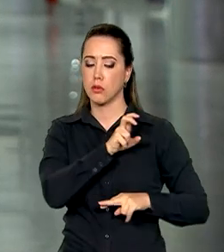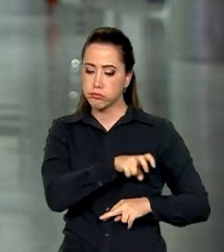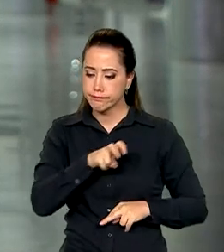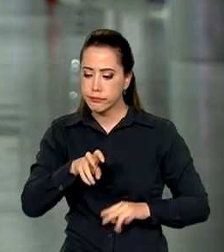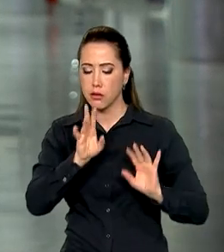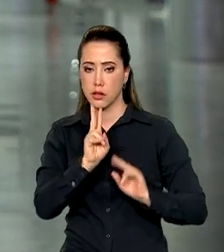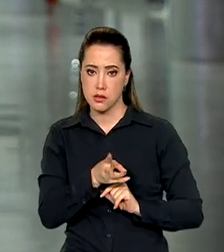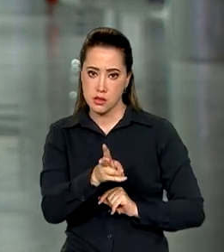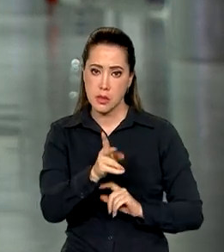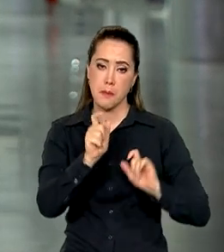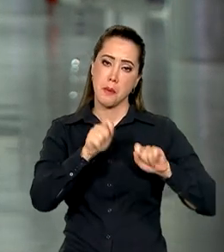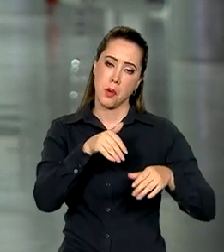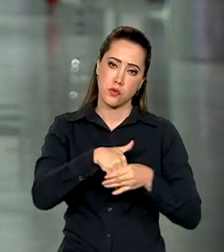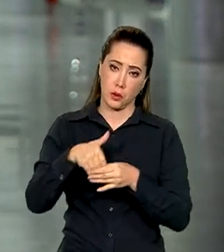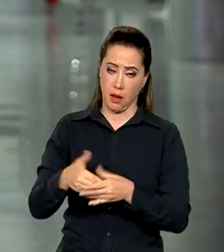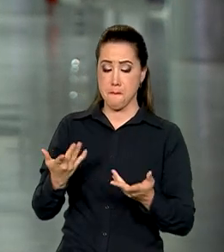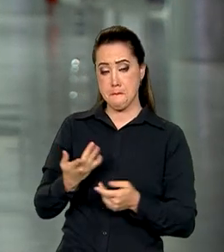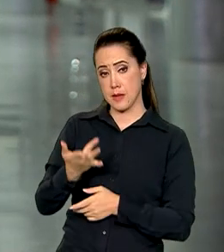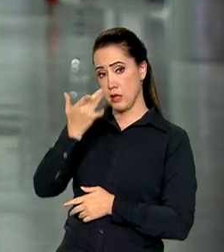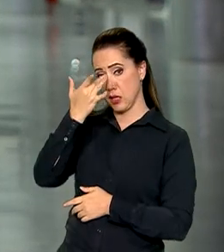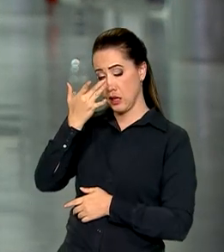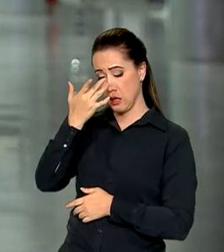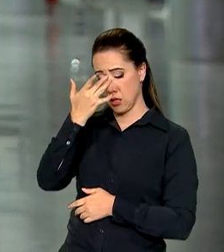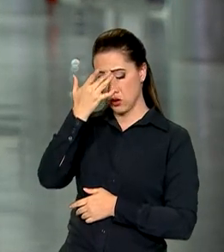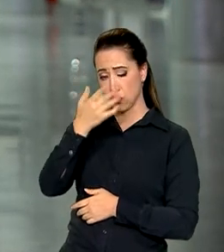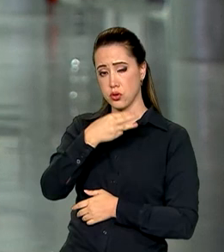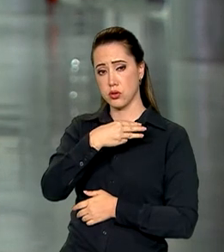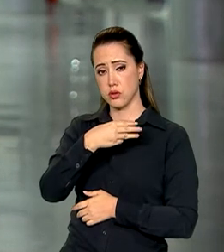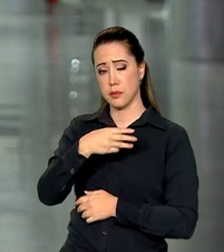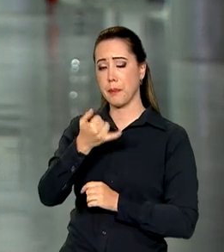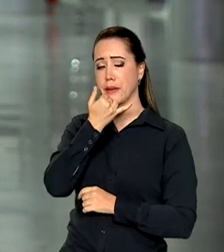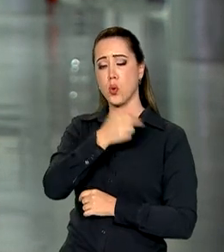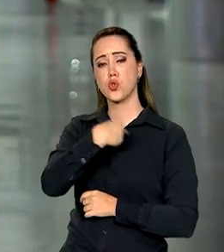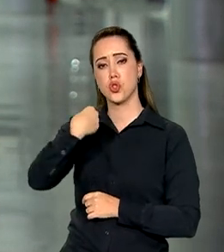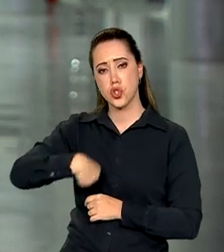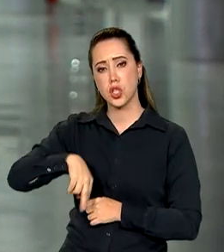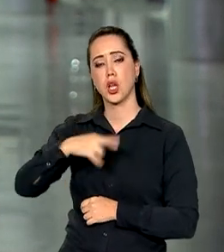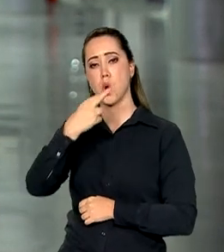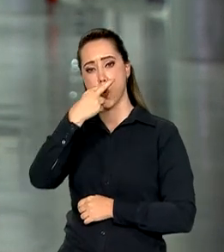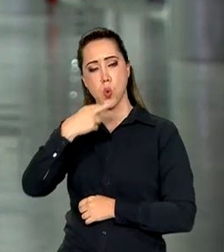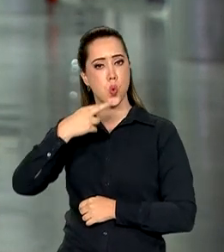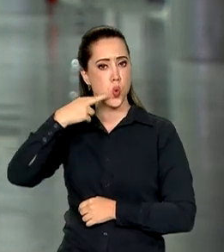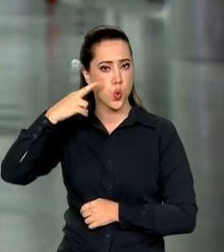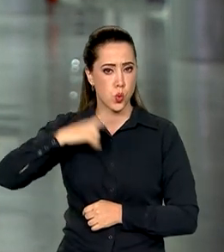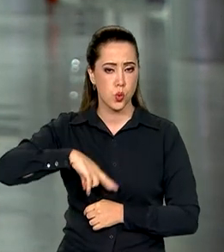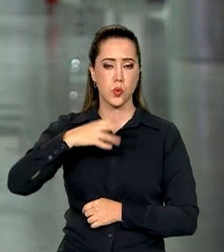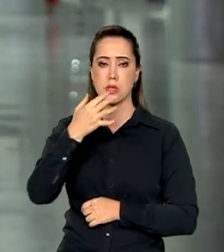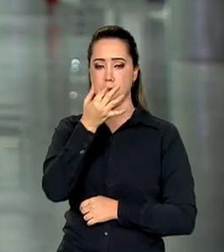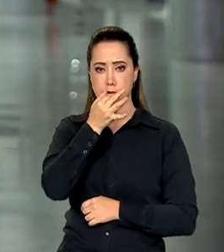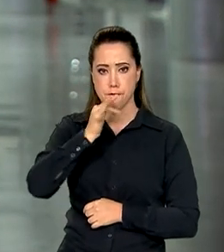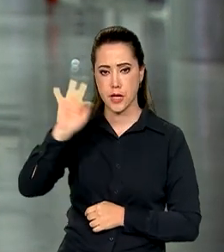permanentes, que são China, França, Rússia, Reino Unido e Estados Unidos. O Brasil assumiu a